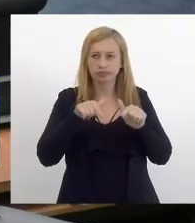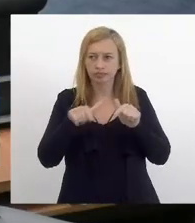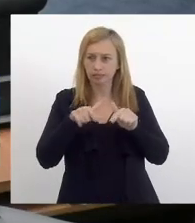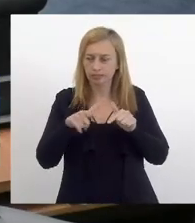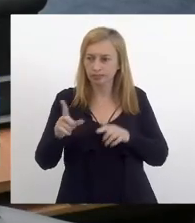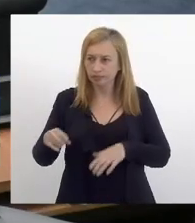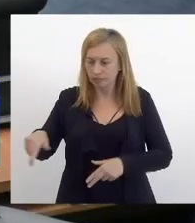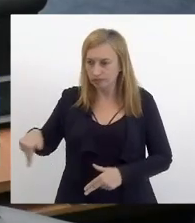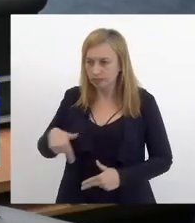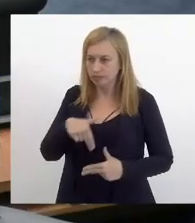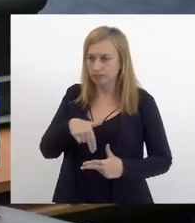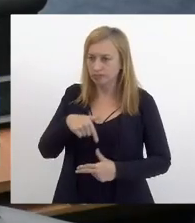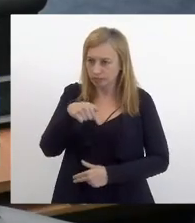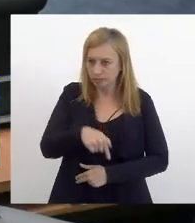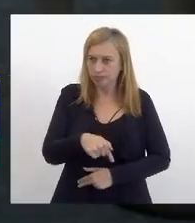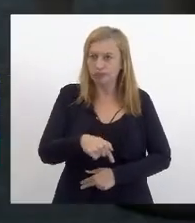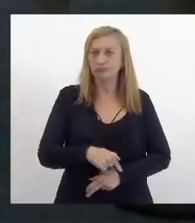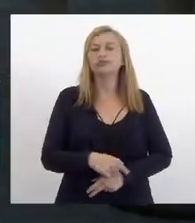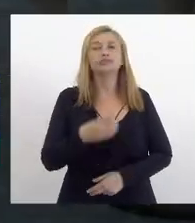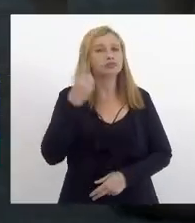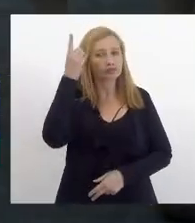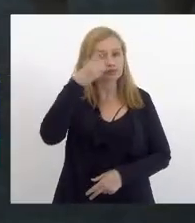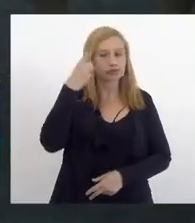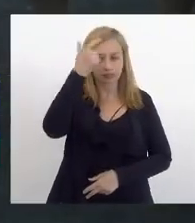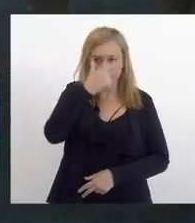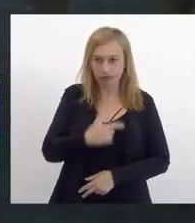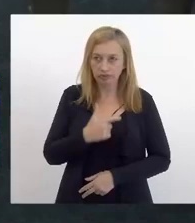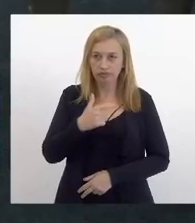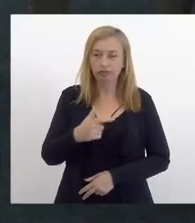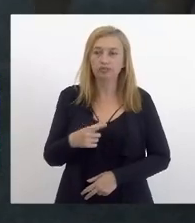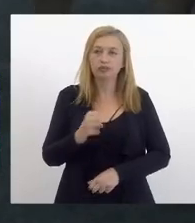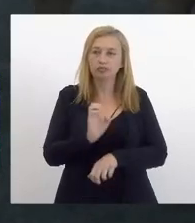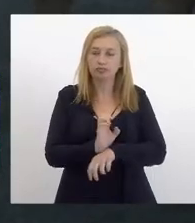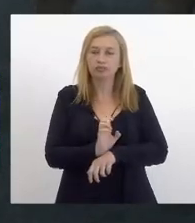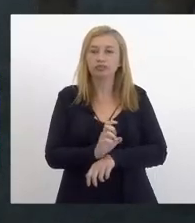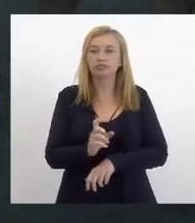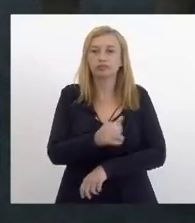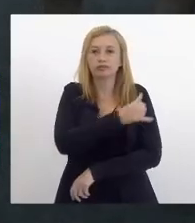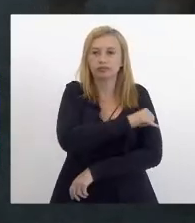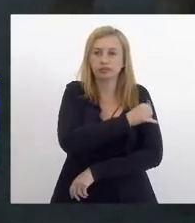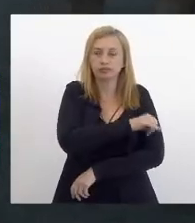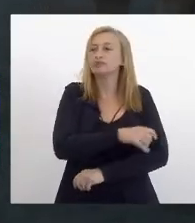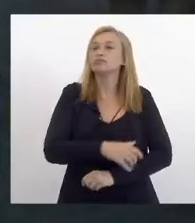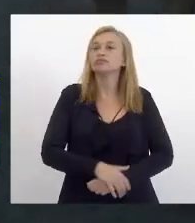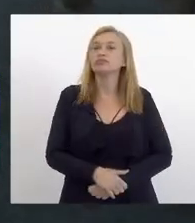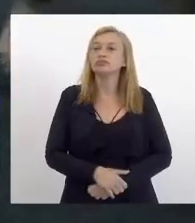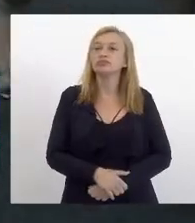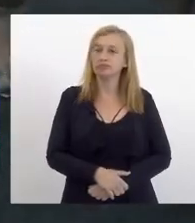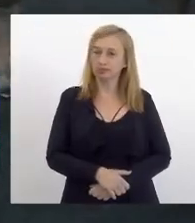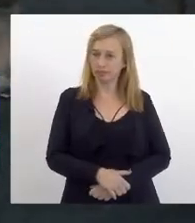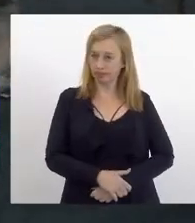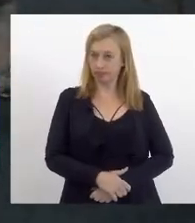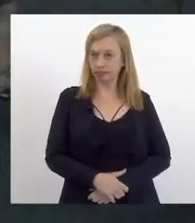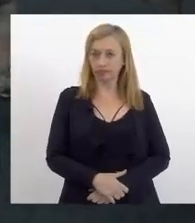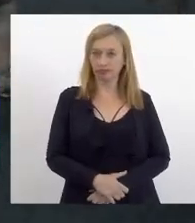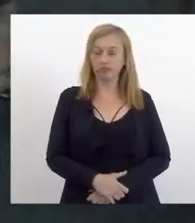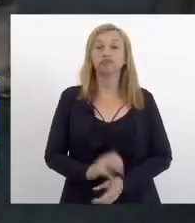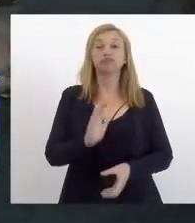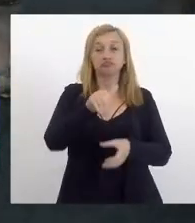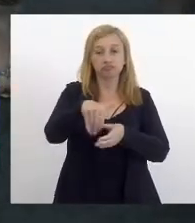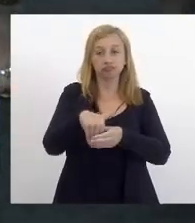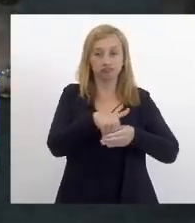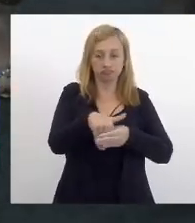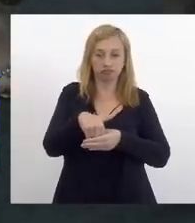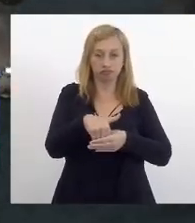assumi aqui a cadeira de deputado estadual do Rio de Janeiro chancelado tutelado pelo voto